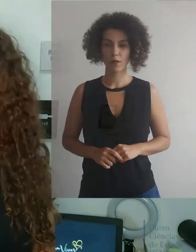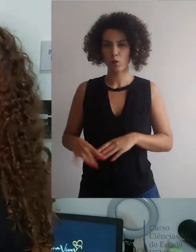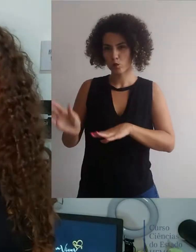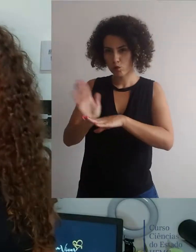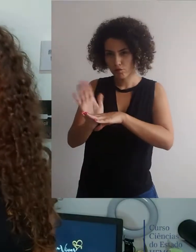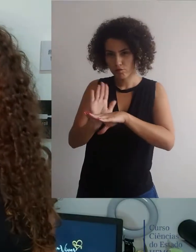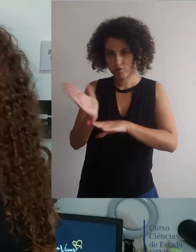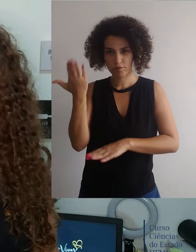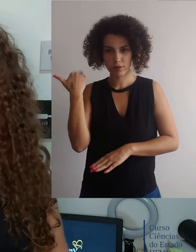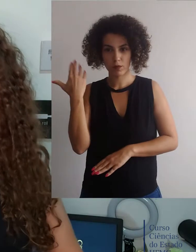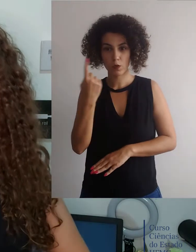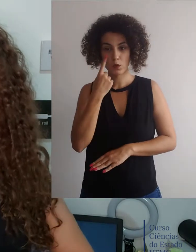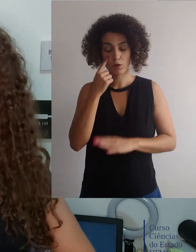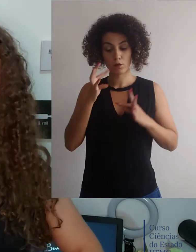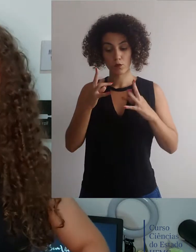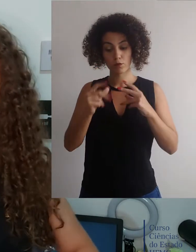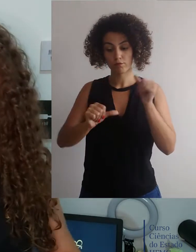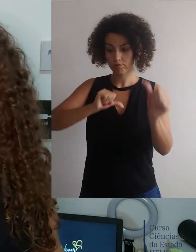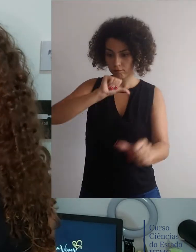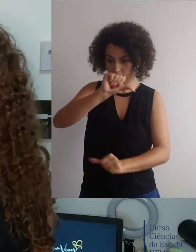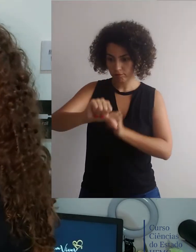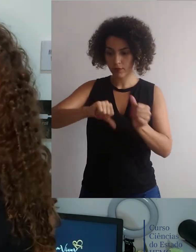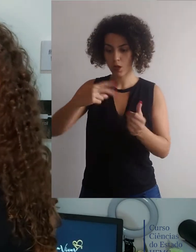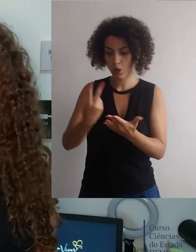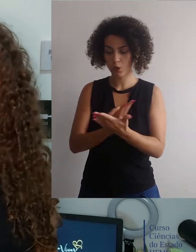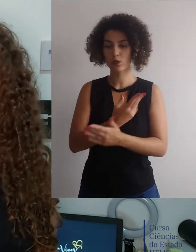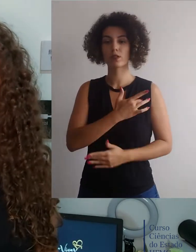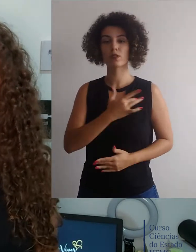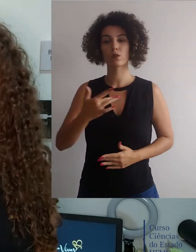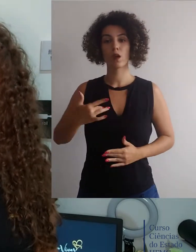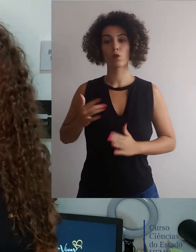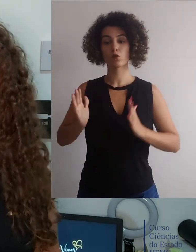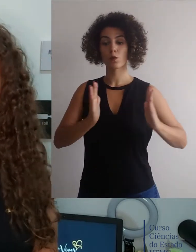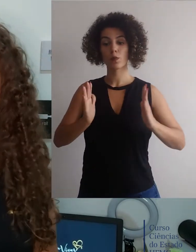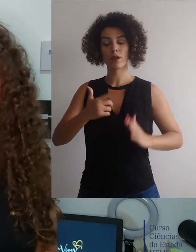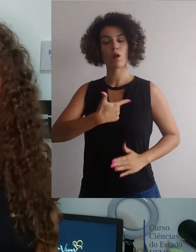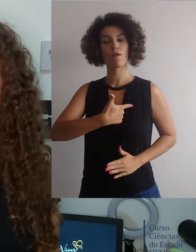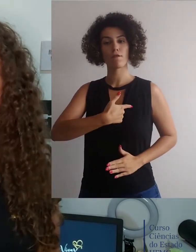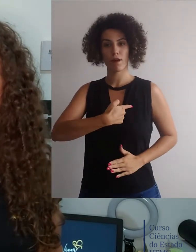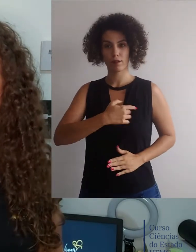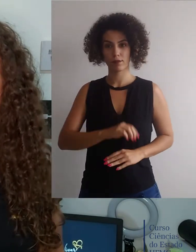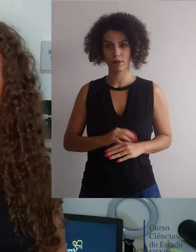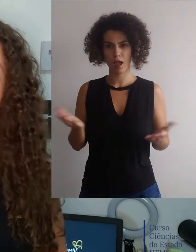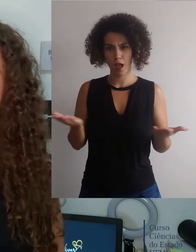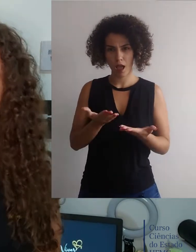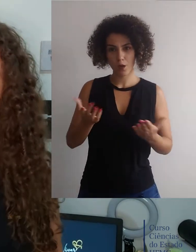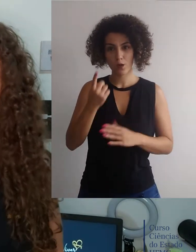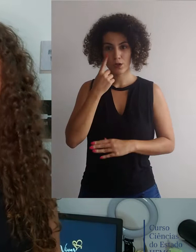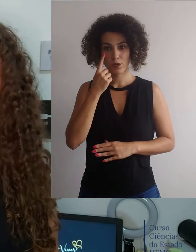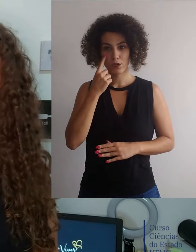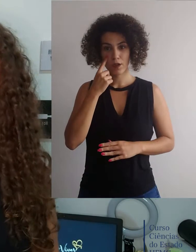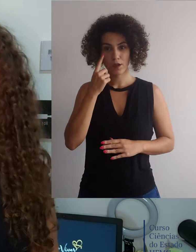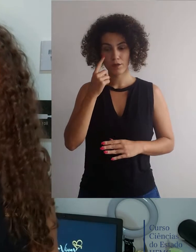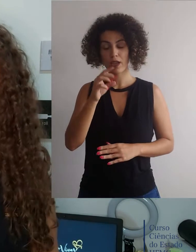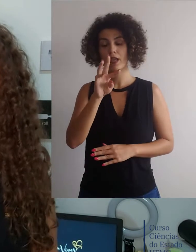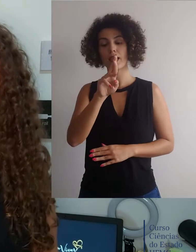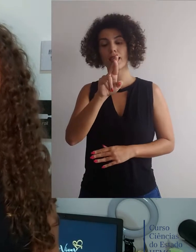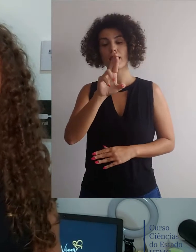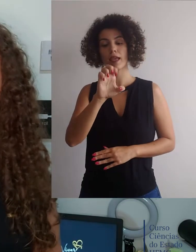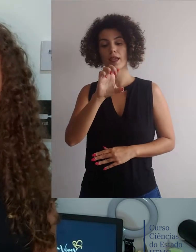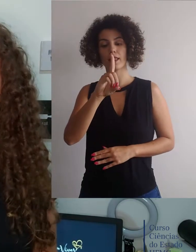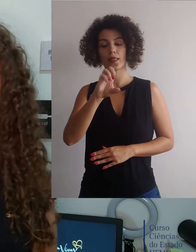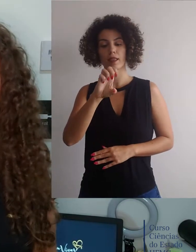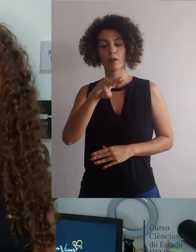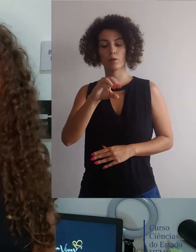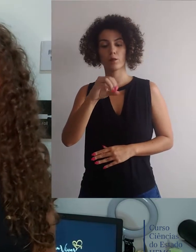No vídeo anterior, nós vimos todas as reviravoltas que ocorreram na saúde durante a Era Vargas. E nesse vídeo, a gente vai acompanhar